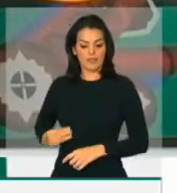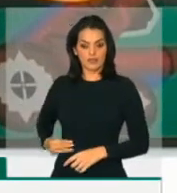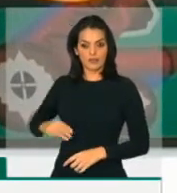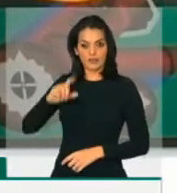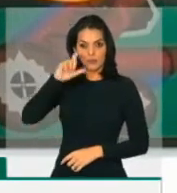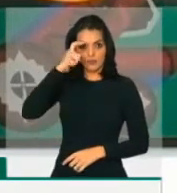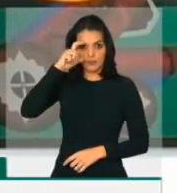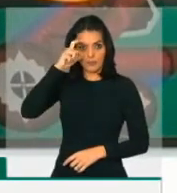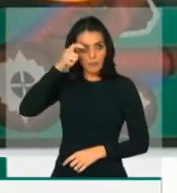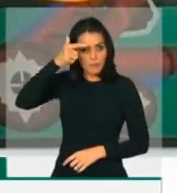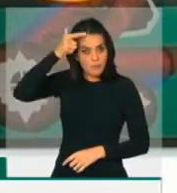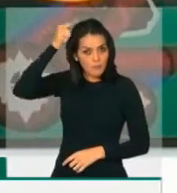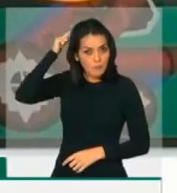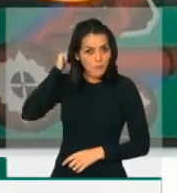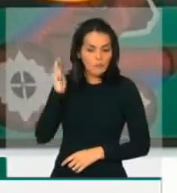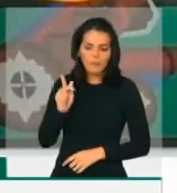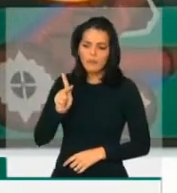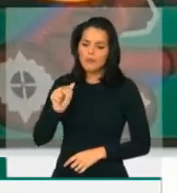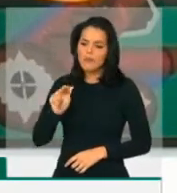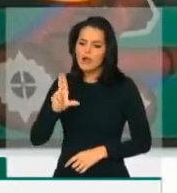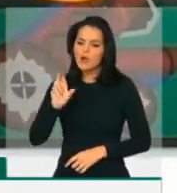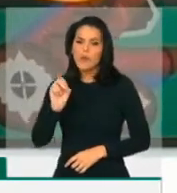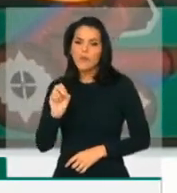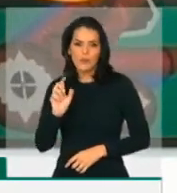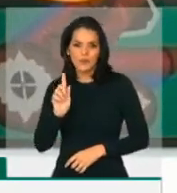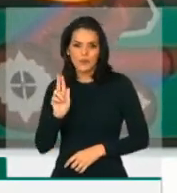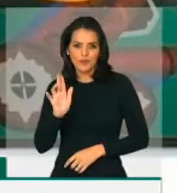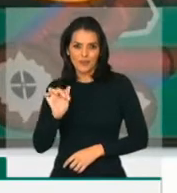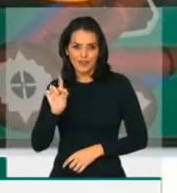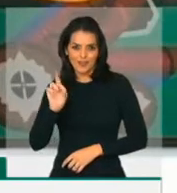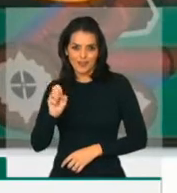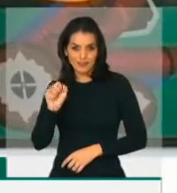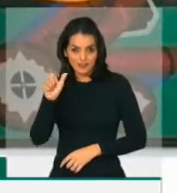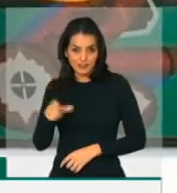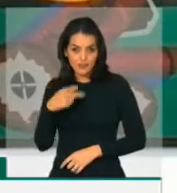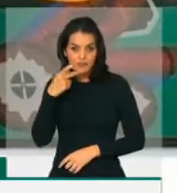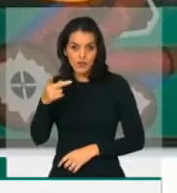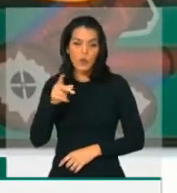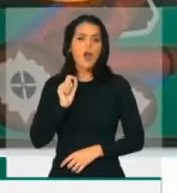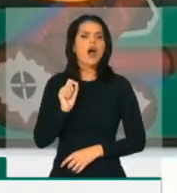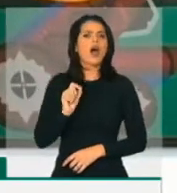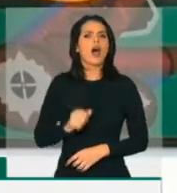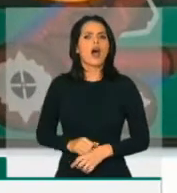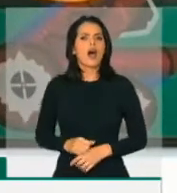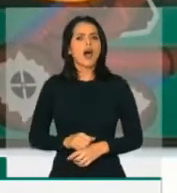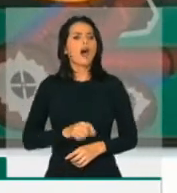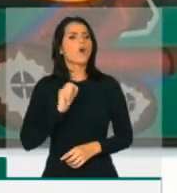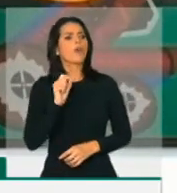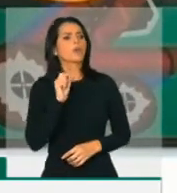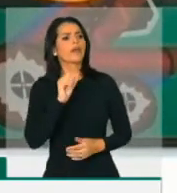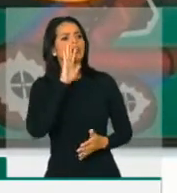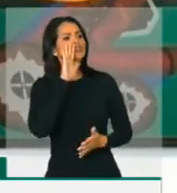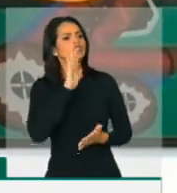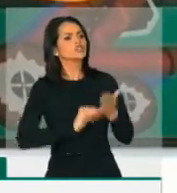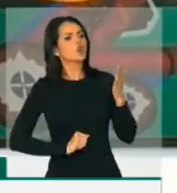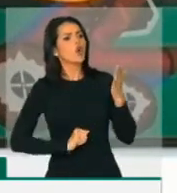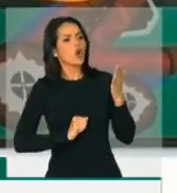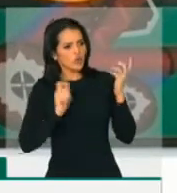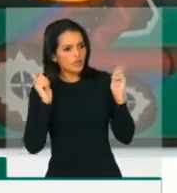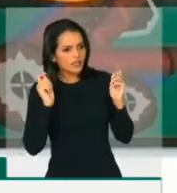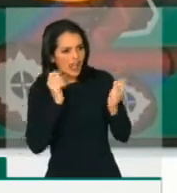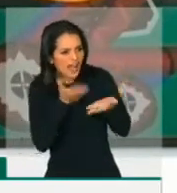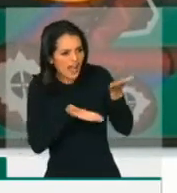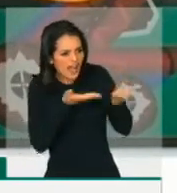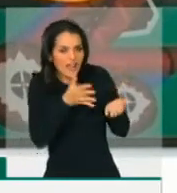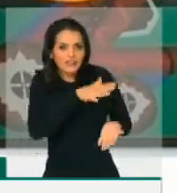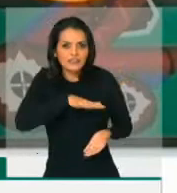afirmando que quem tirou a capacidade do atendimento do setor público